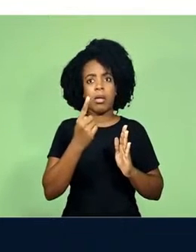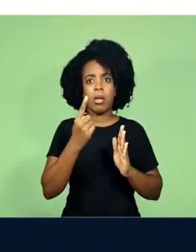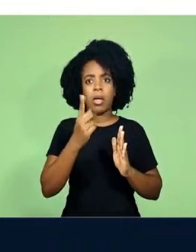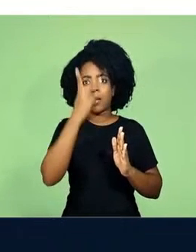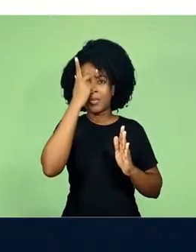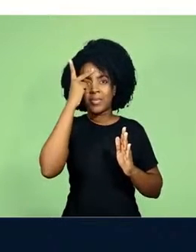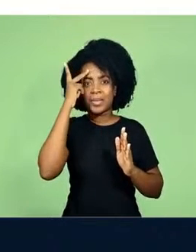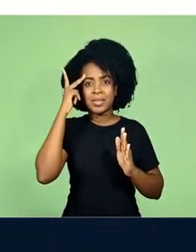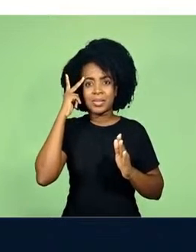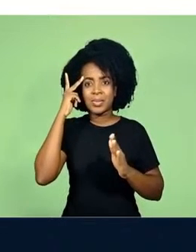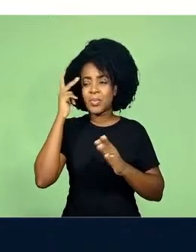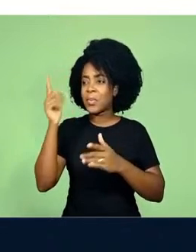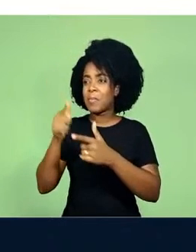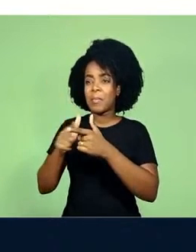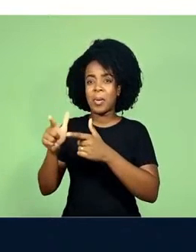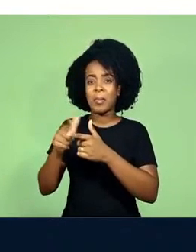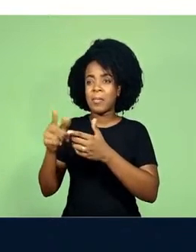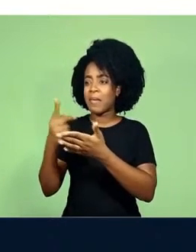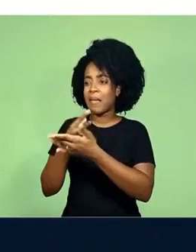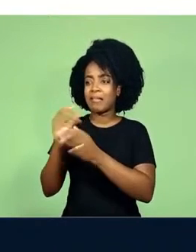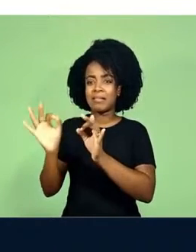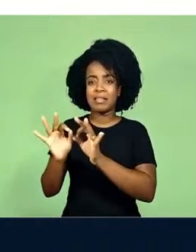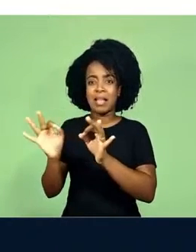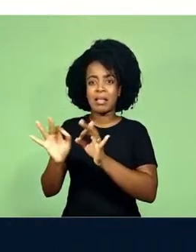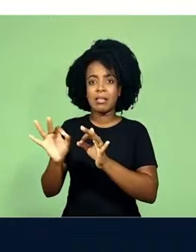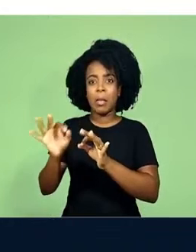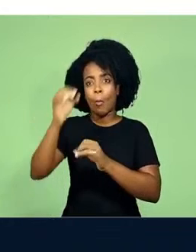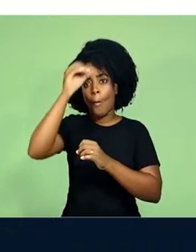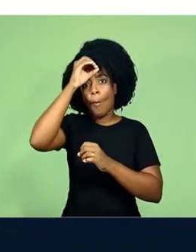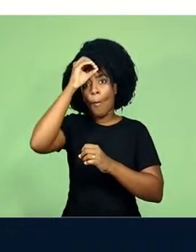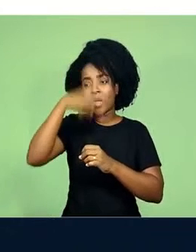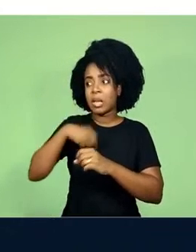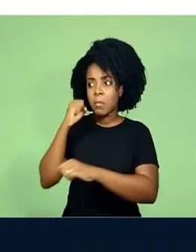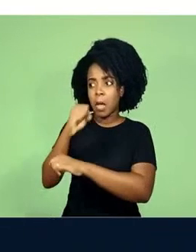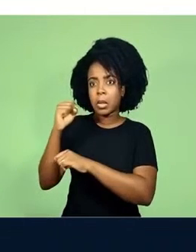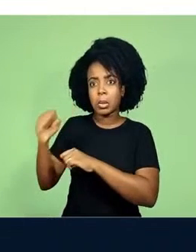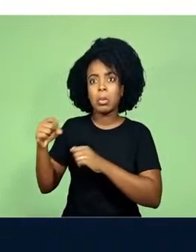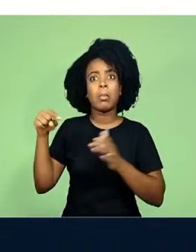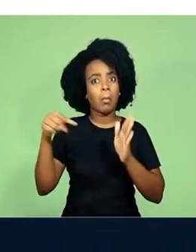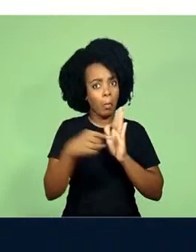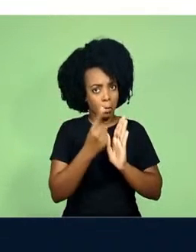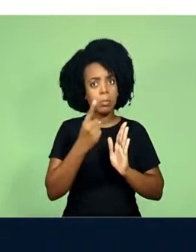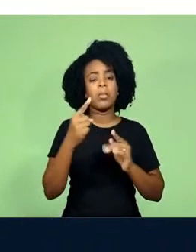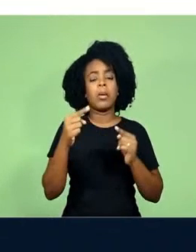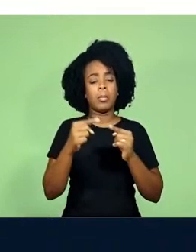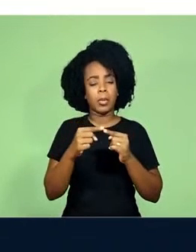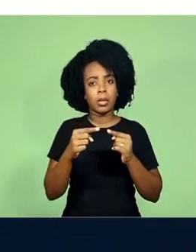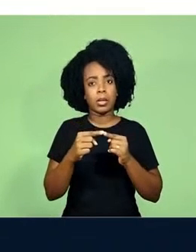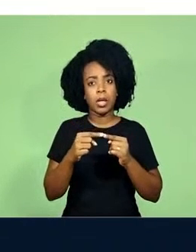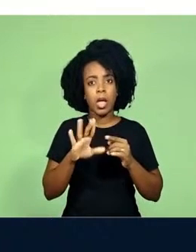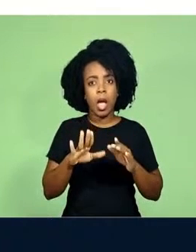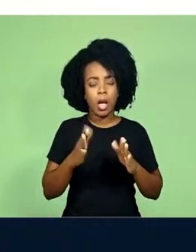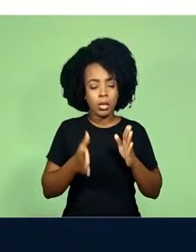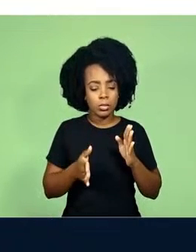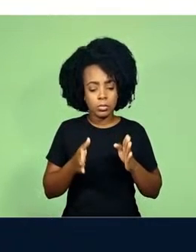sequer tinham relação com o problema e nem sabiam o que estava acontecendo. E tenta convencer o astronauta sobrevivente